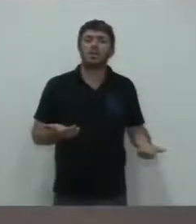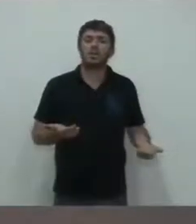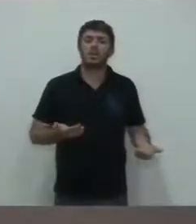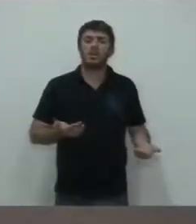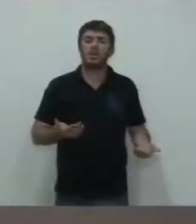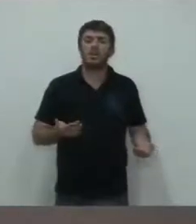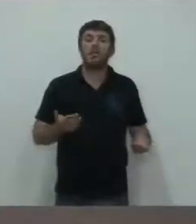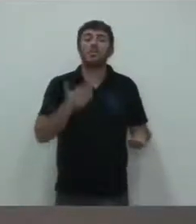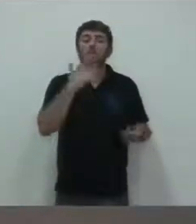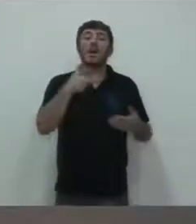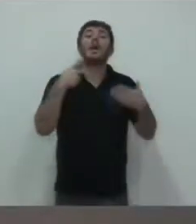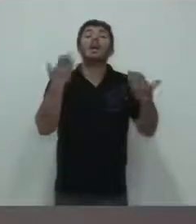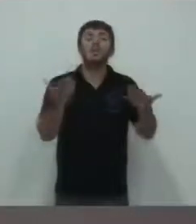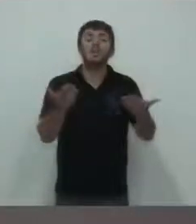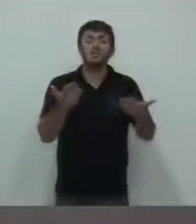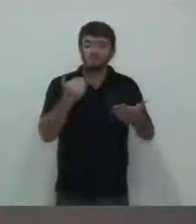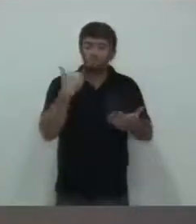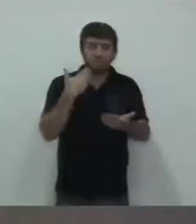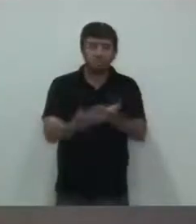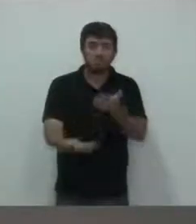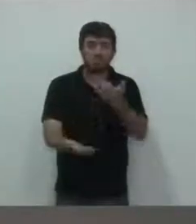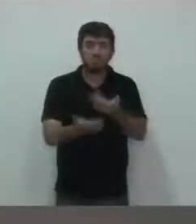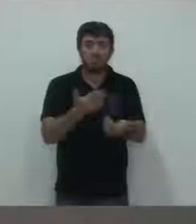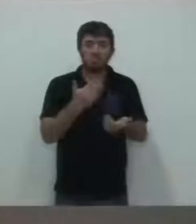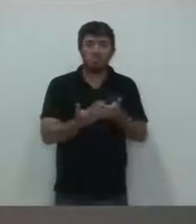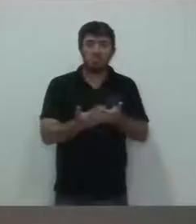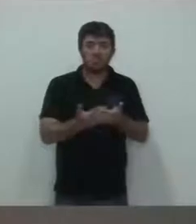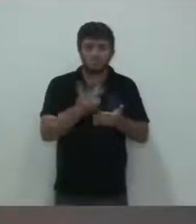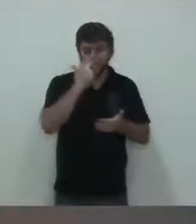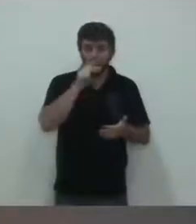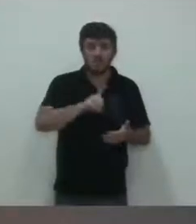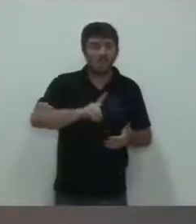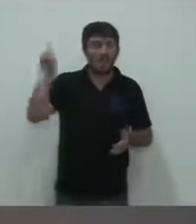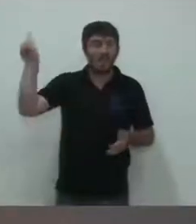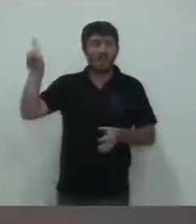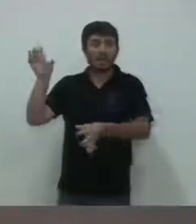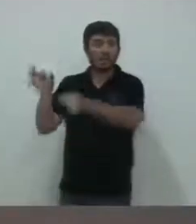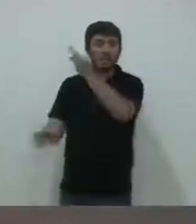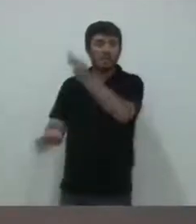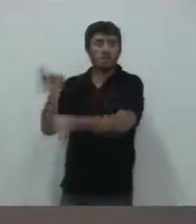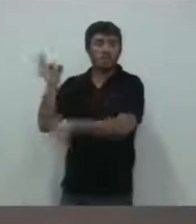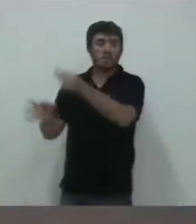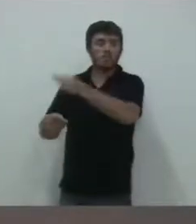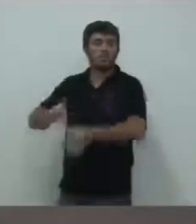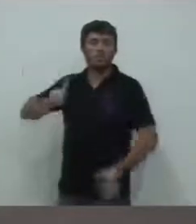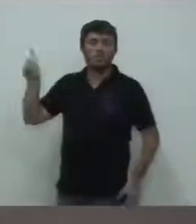E aí? Nada. Está no juiz. Está lá no juiz.